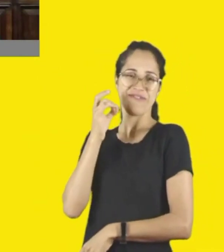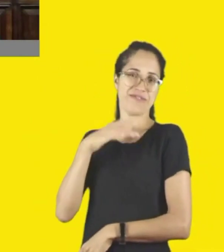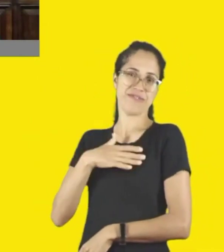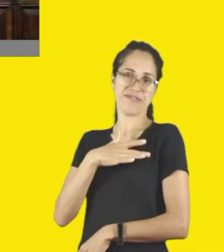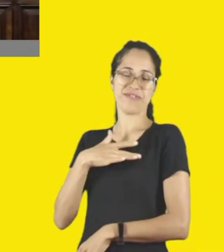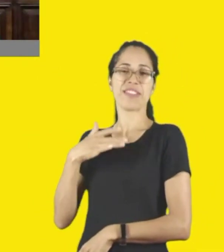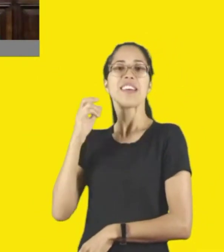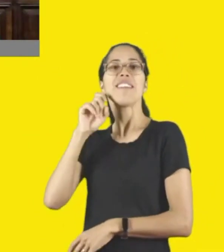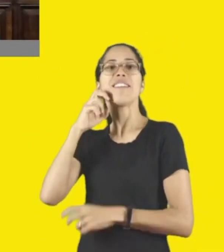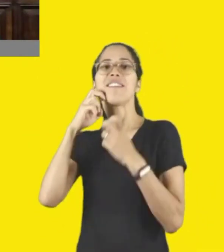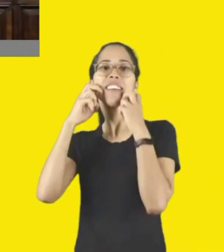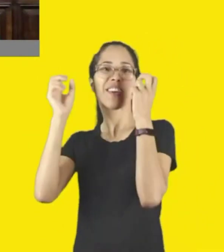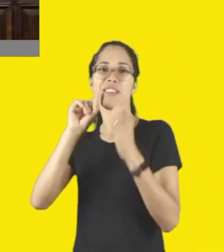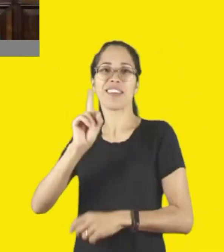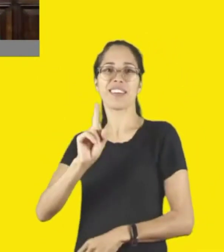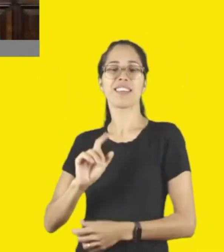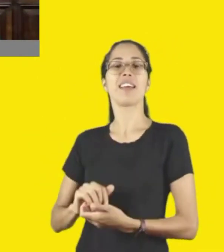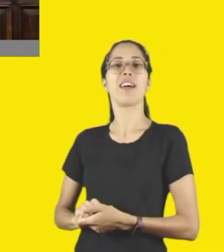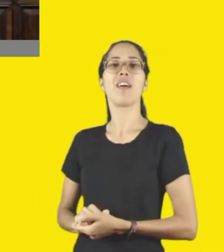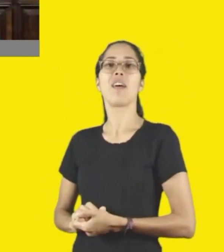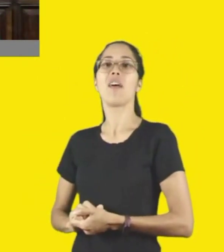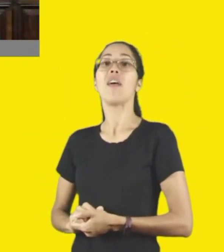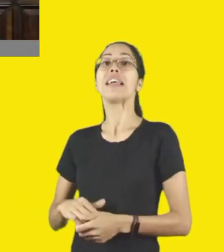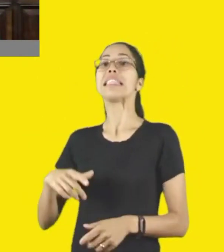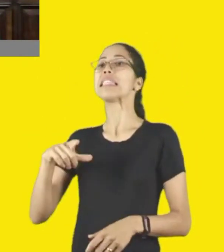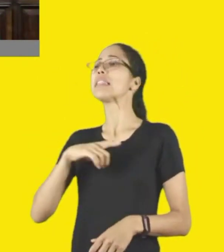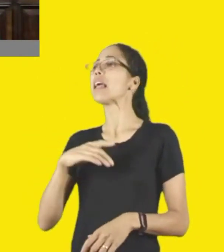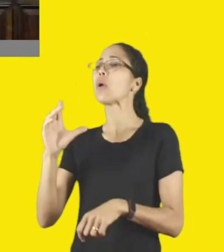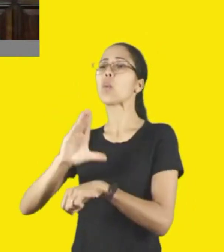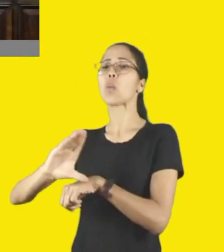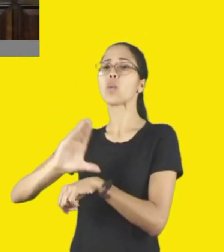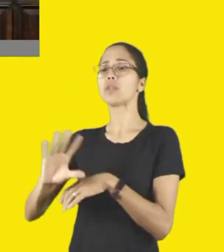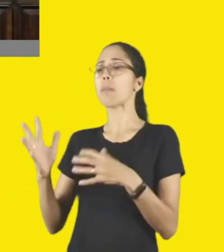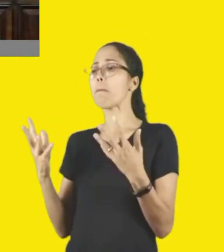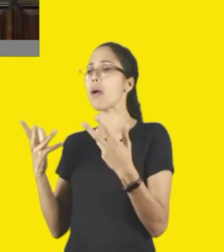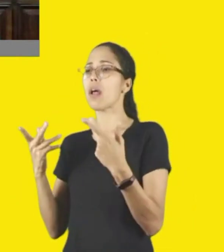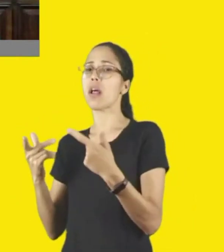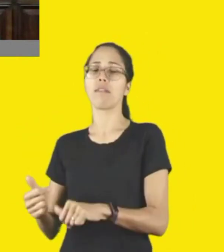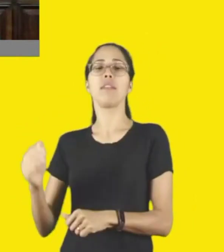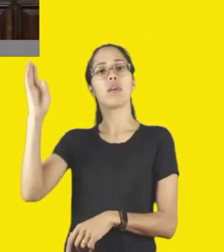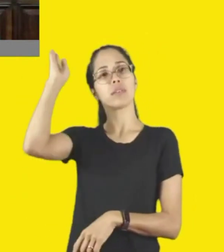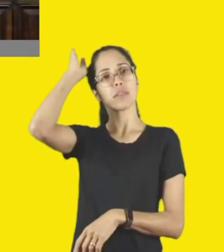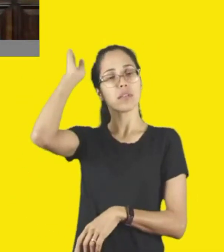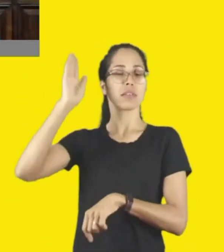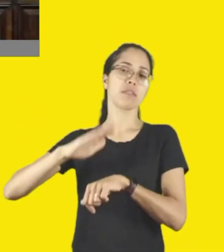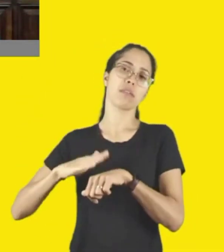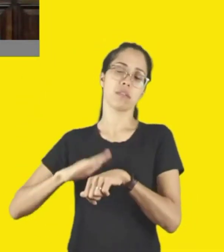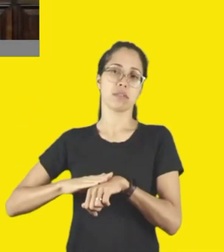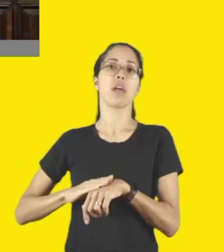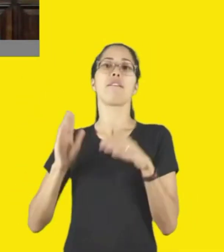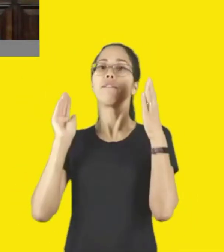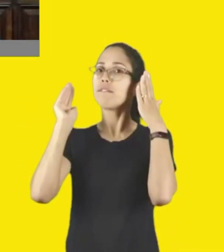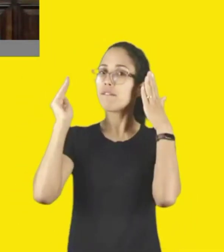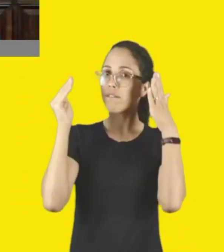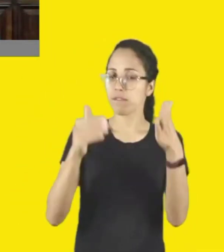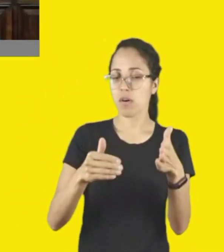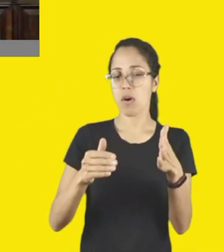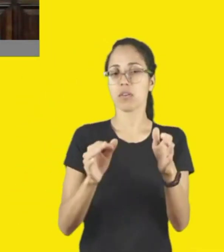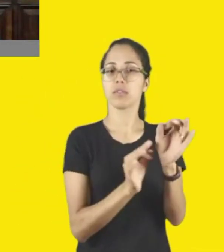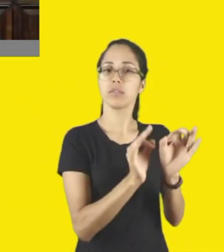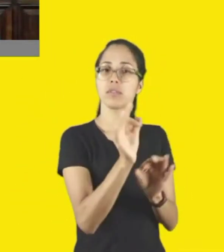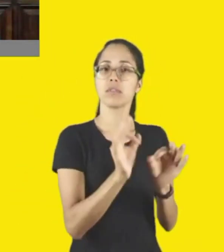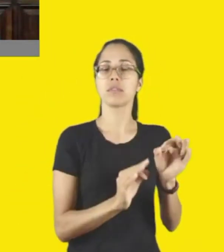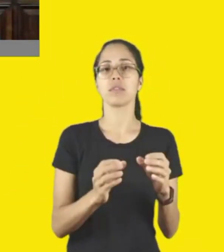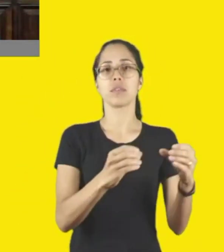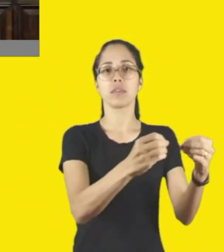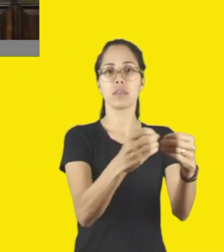da escola do Sesc, tem coisas maravilhosas que o Sesc faz, coisas direcionadas para os gestores municipais, eu já